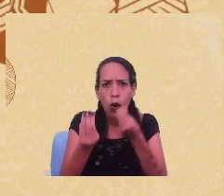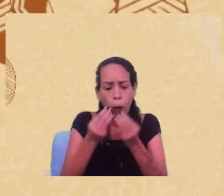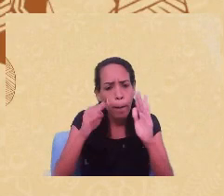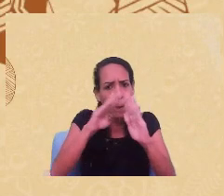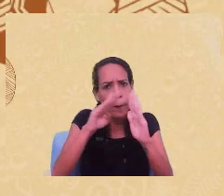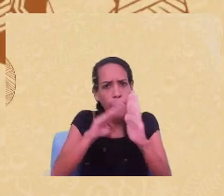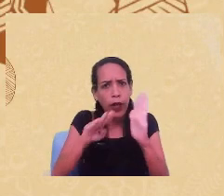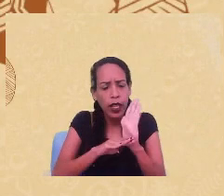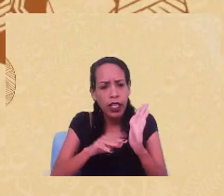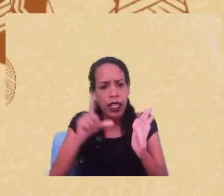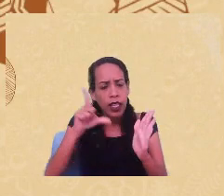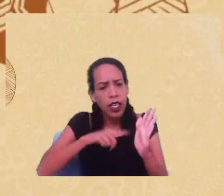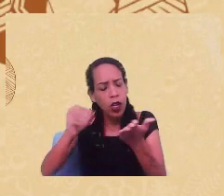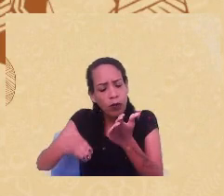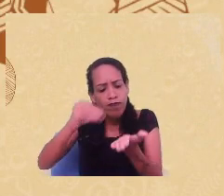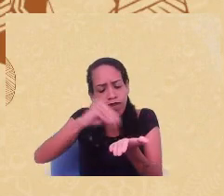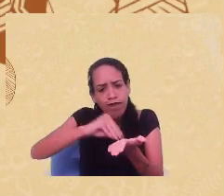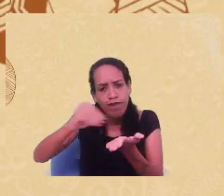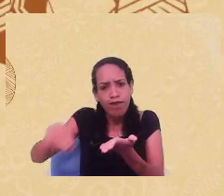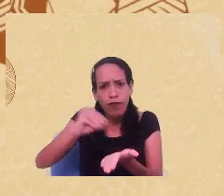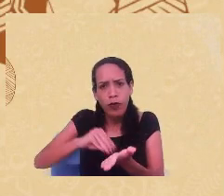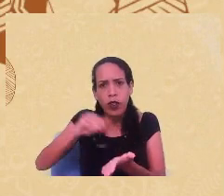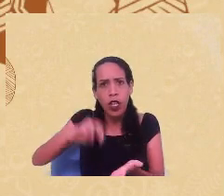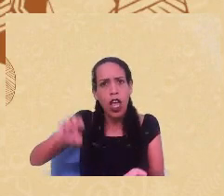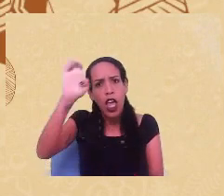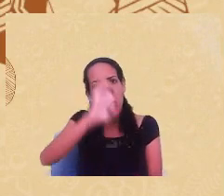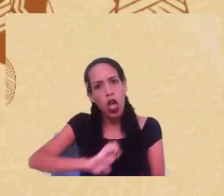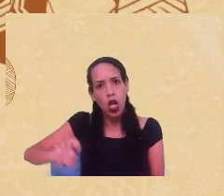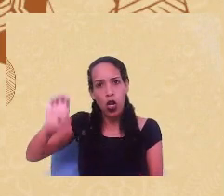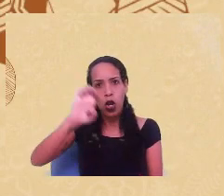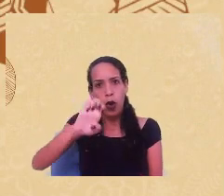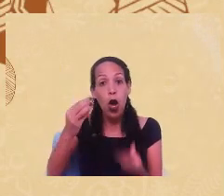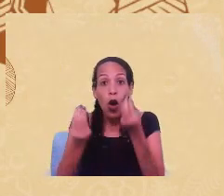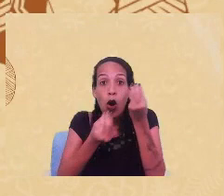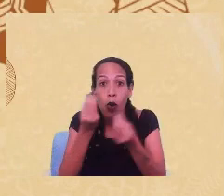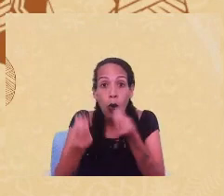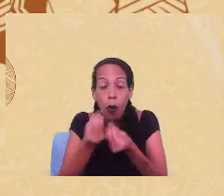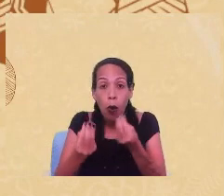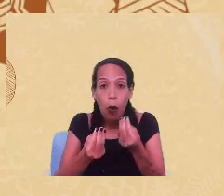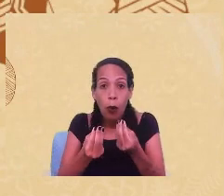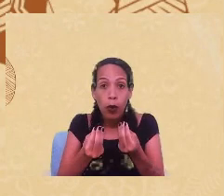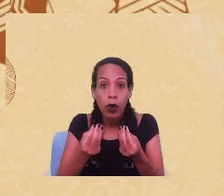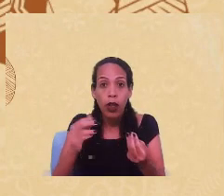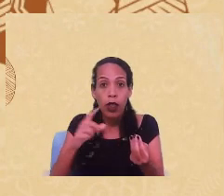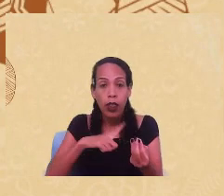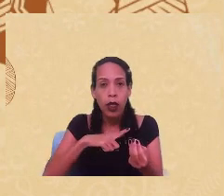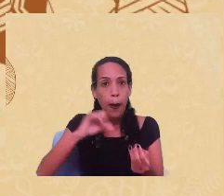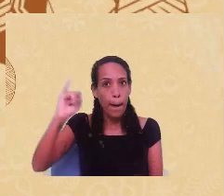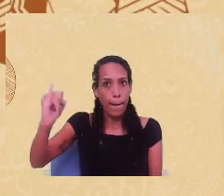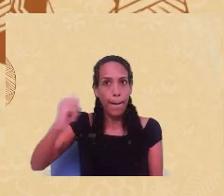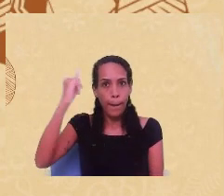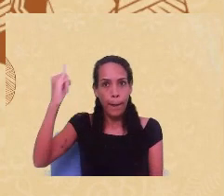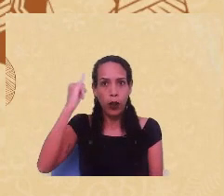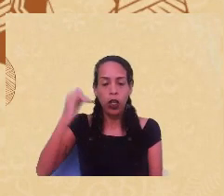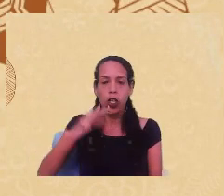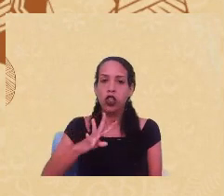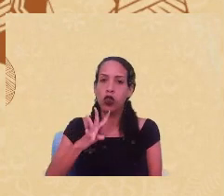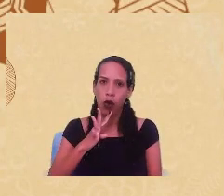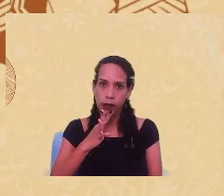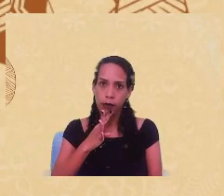situa a Europa como detentora do principal conhecimento.